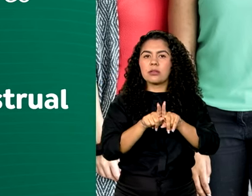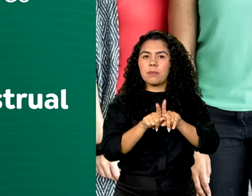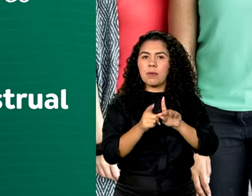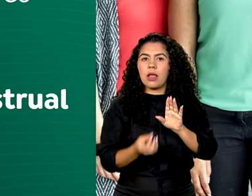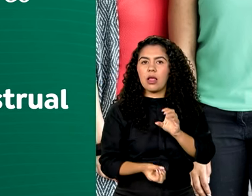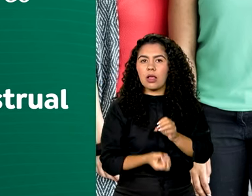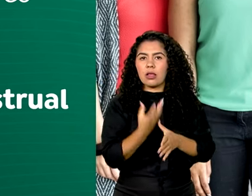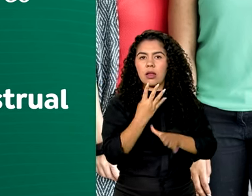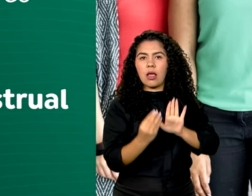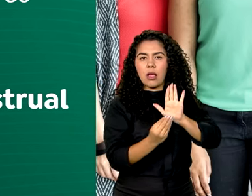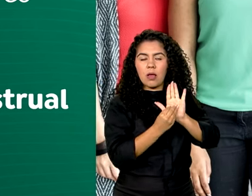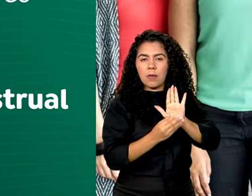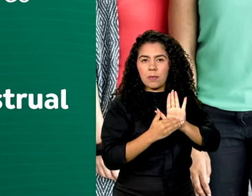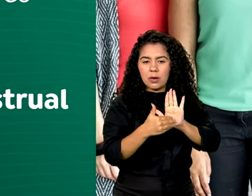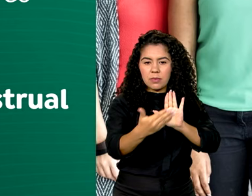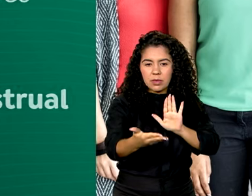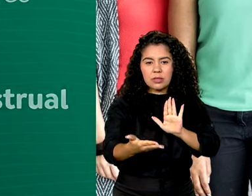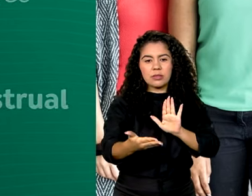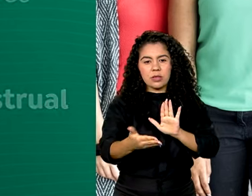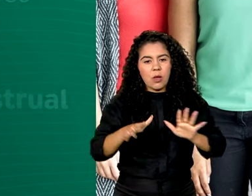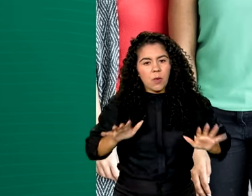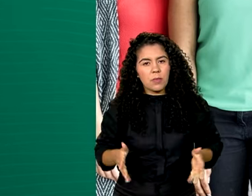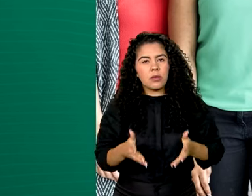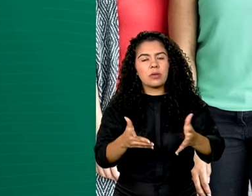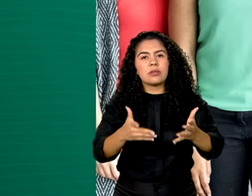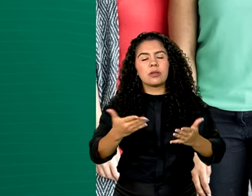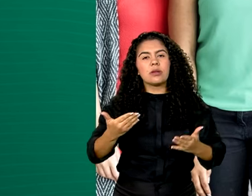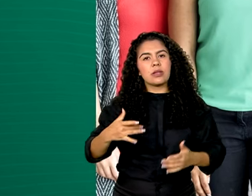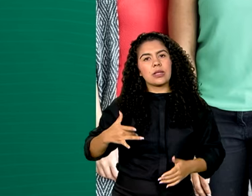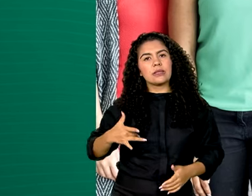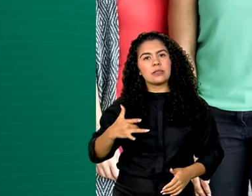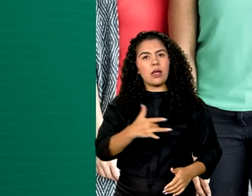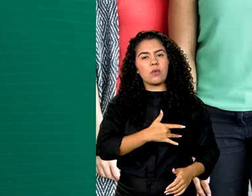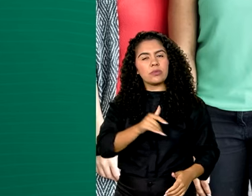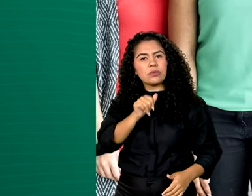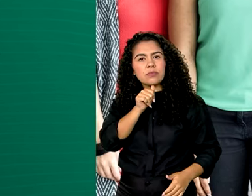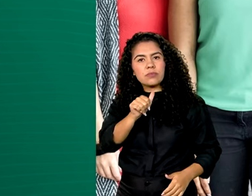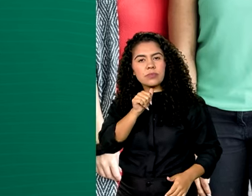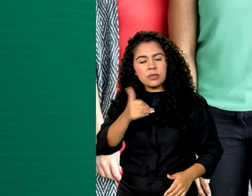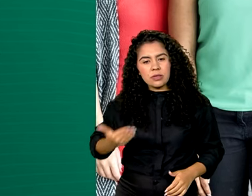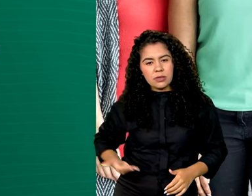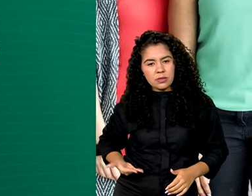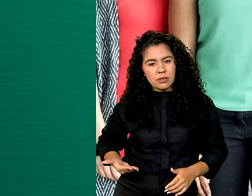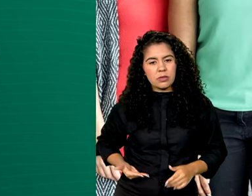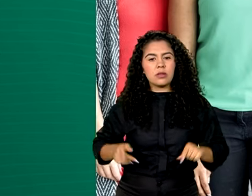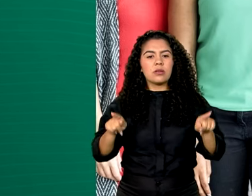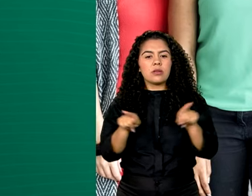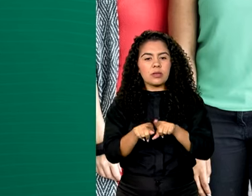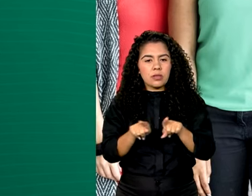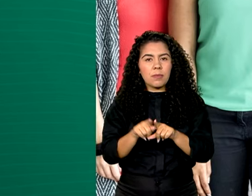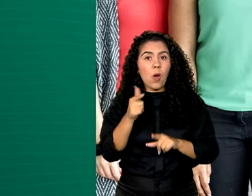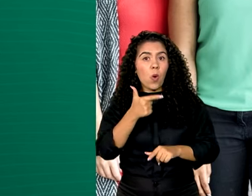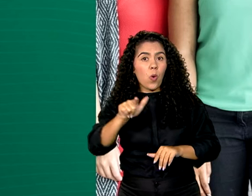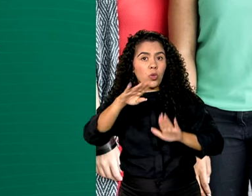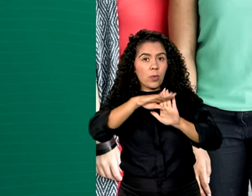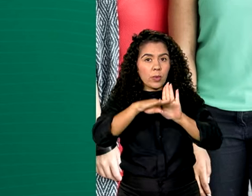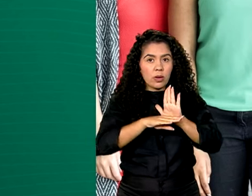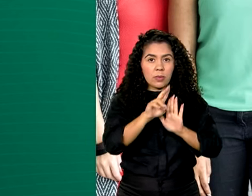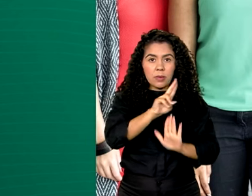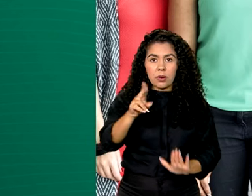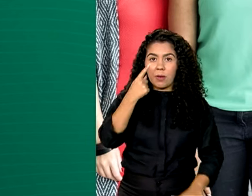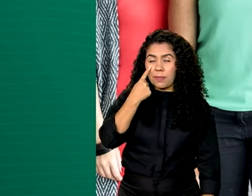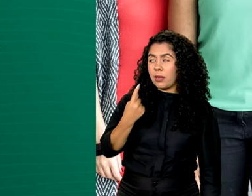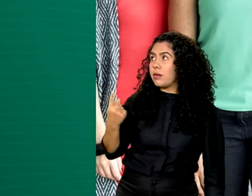programa de proteção e promoção da saúde menstrual e o lançamento da chamada ATER para mulheres rurais, promovendo a